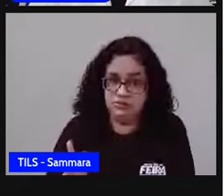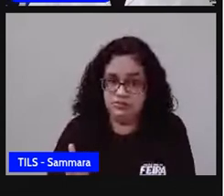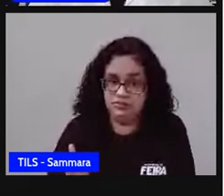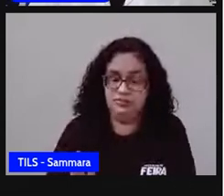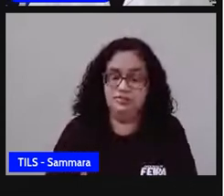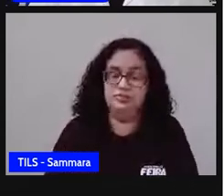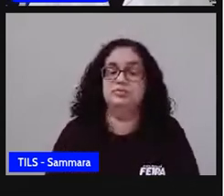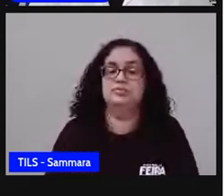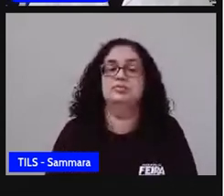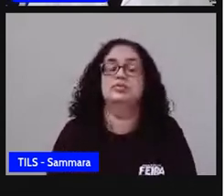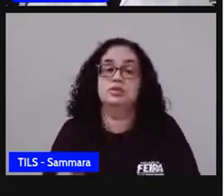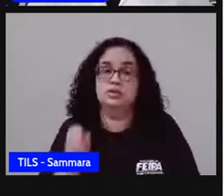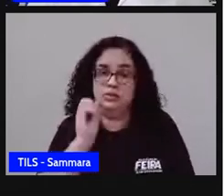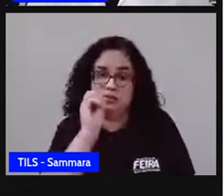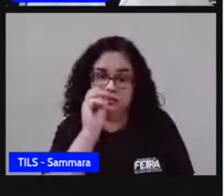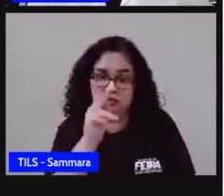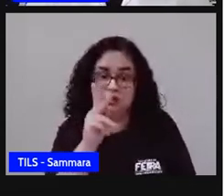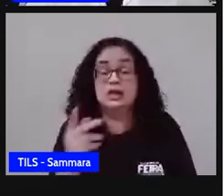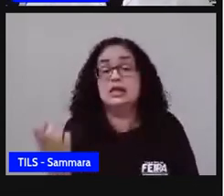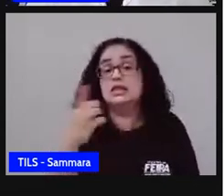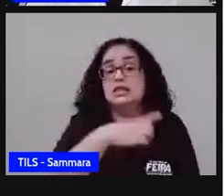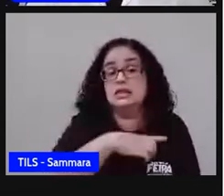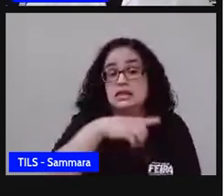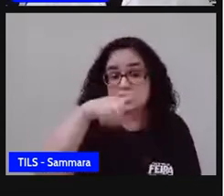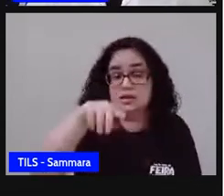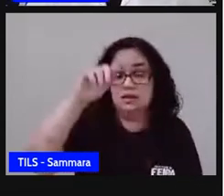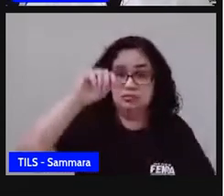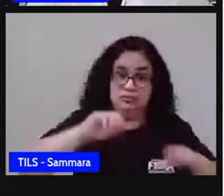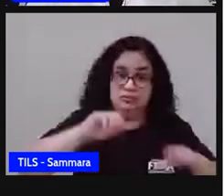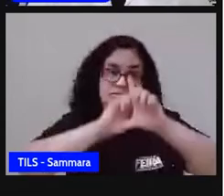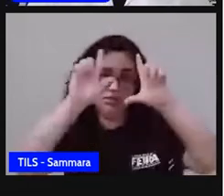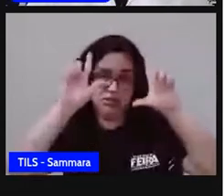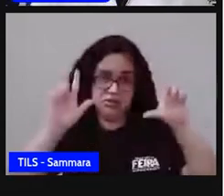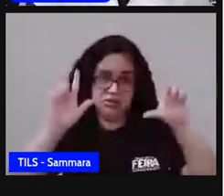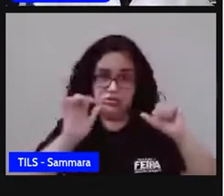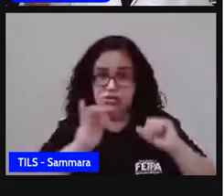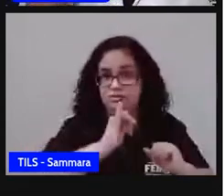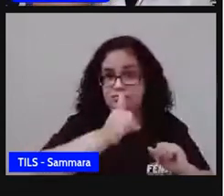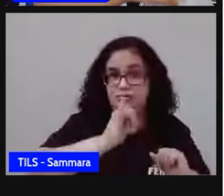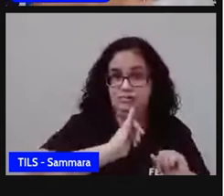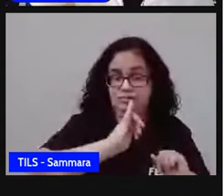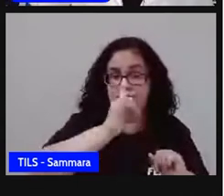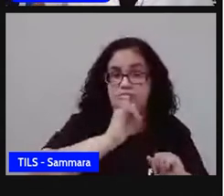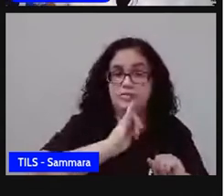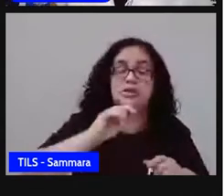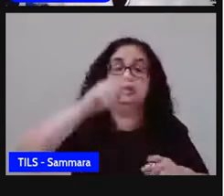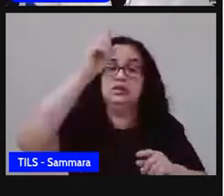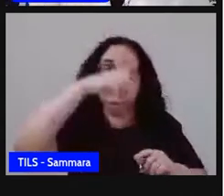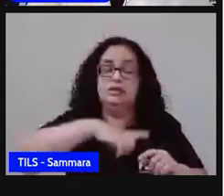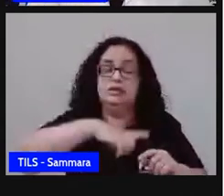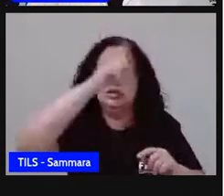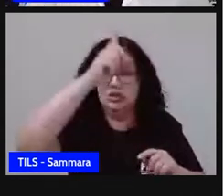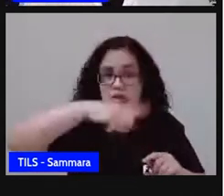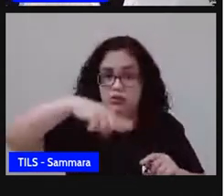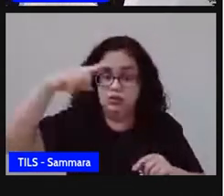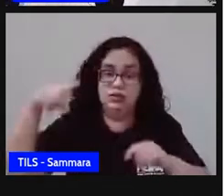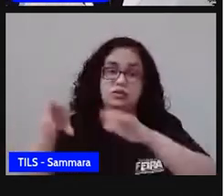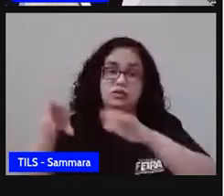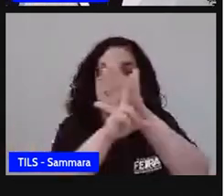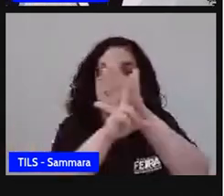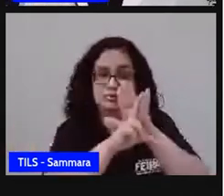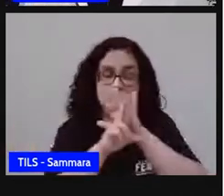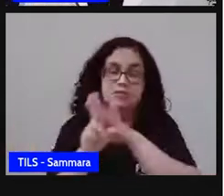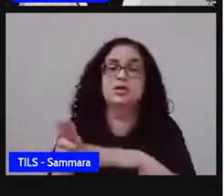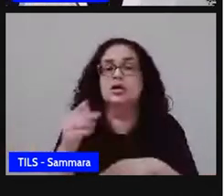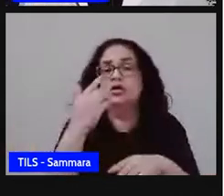site aqui, tá bom? É onde tem essa notícia e é onde tem aquele gráfico que eu apresentei. É